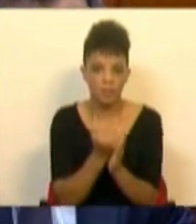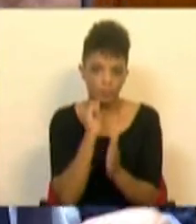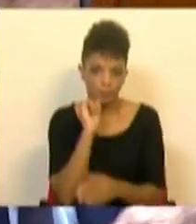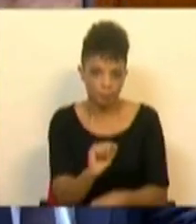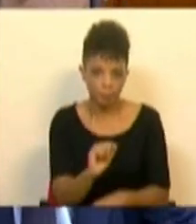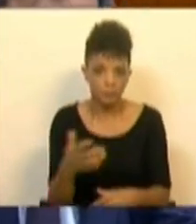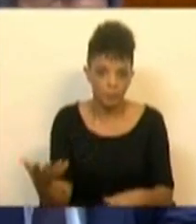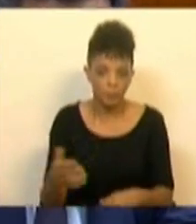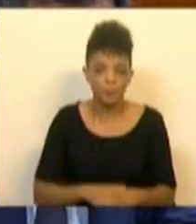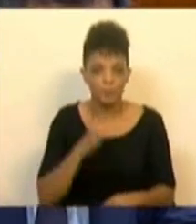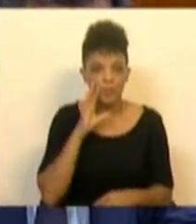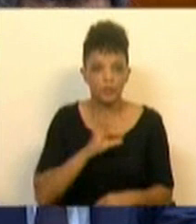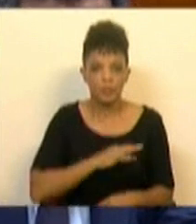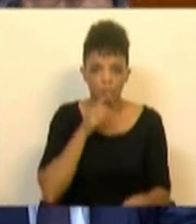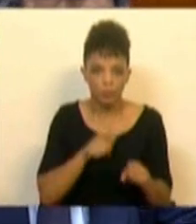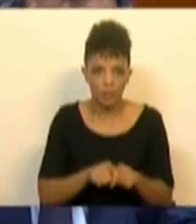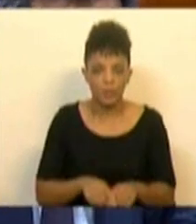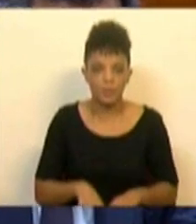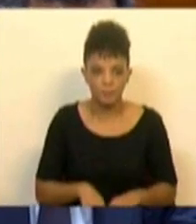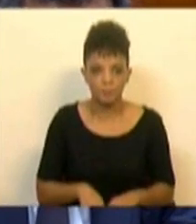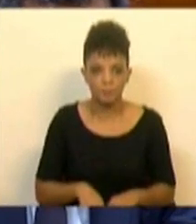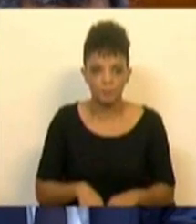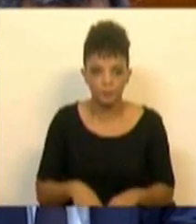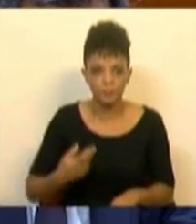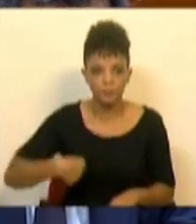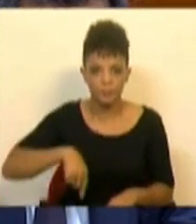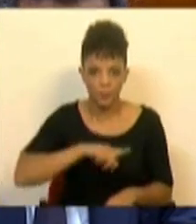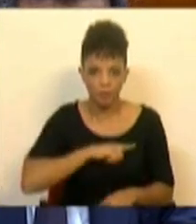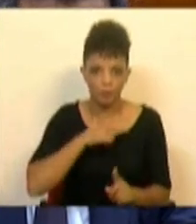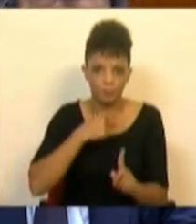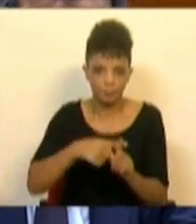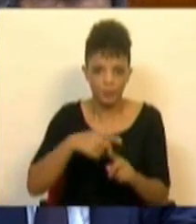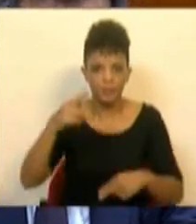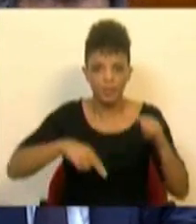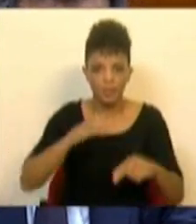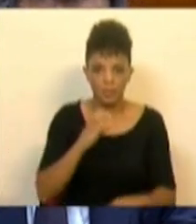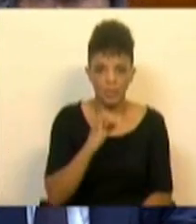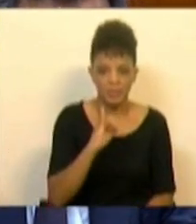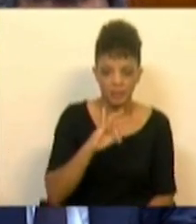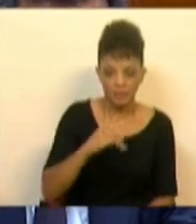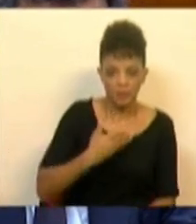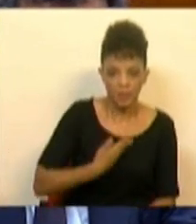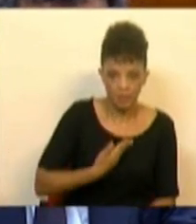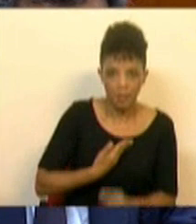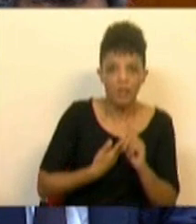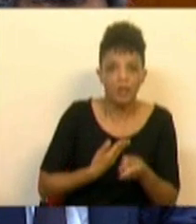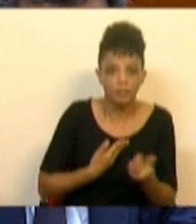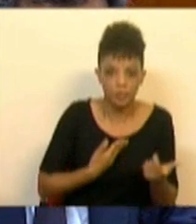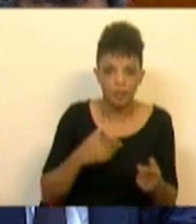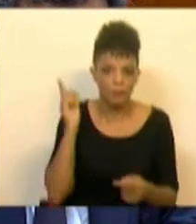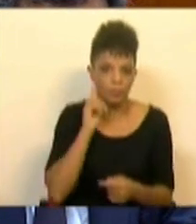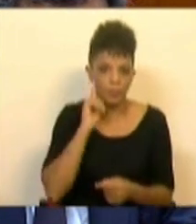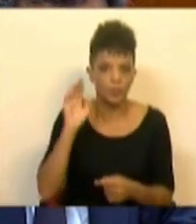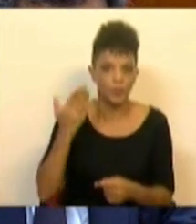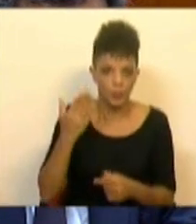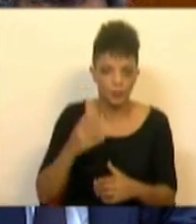Por isso, Sra. Deputada, aquilo que temos com o benefício fiscal do CIFID é o benefício fiscal da maior